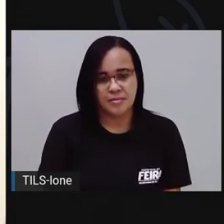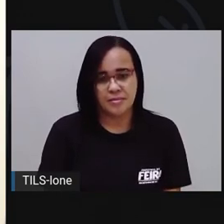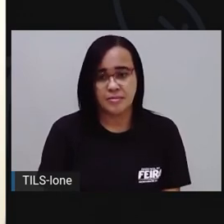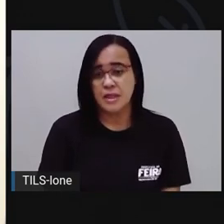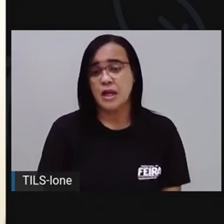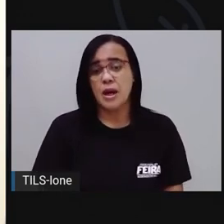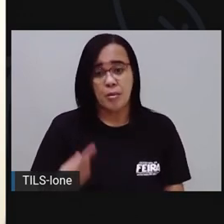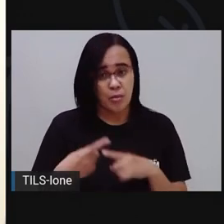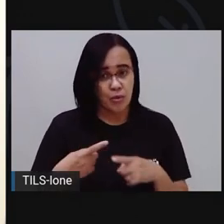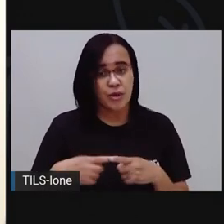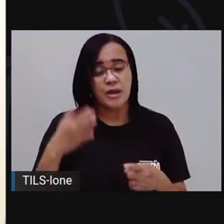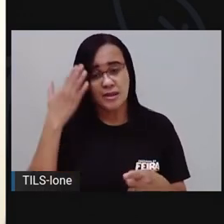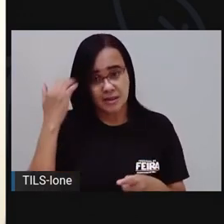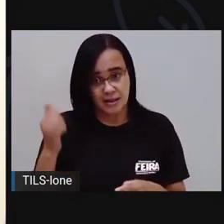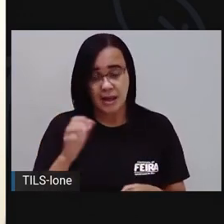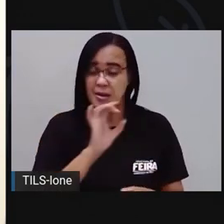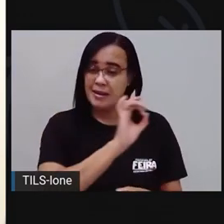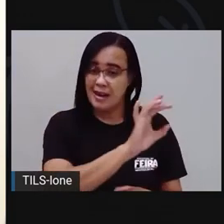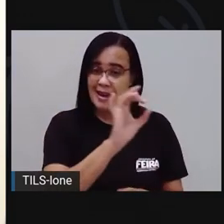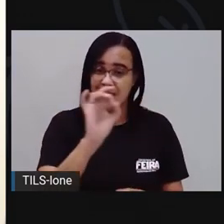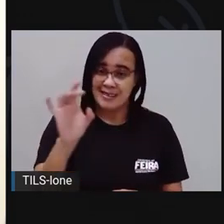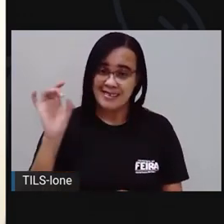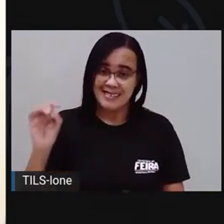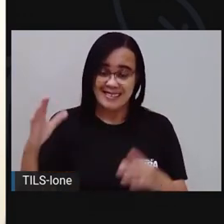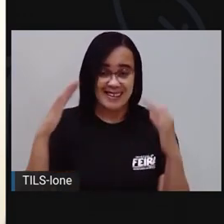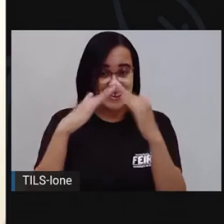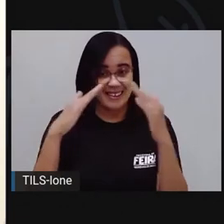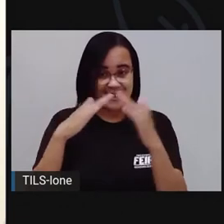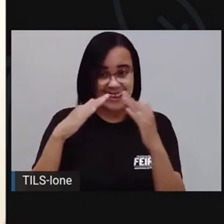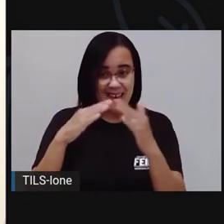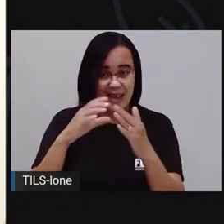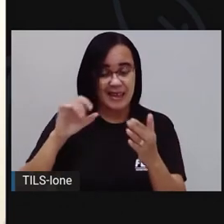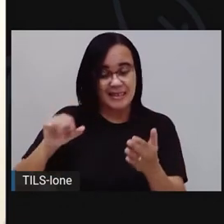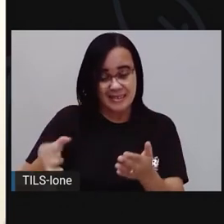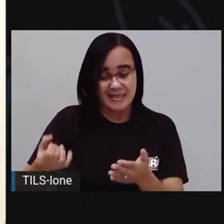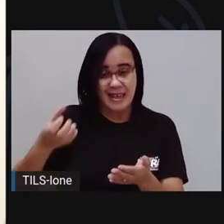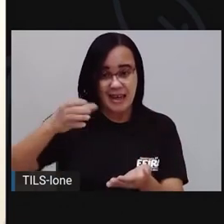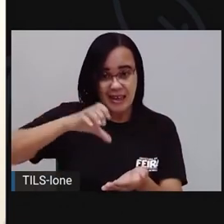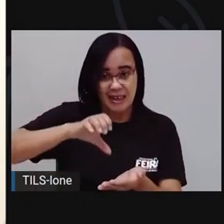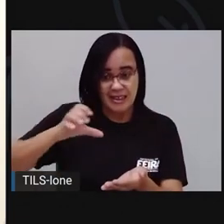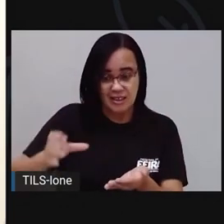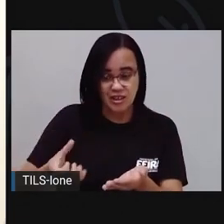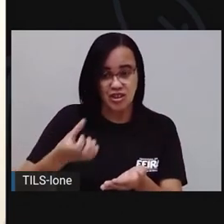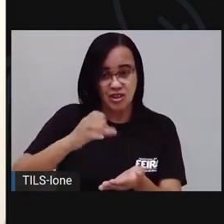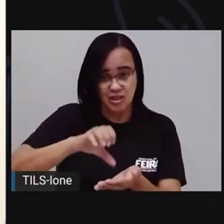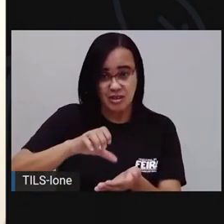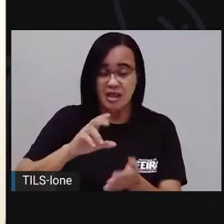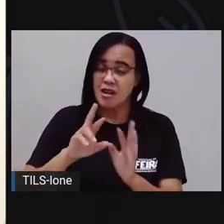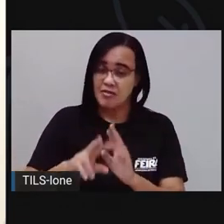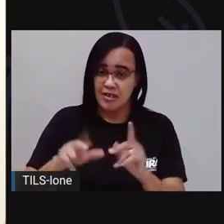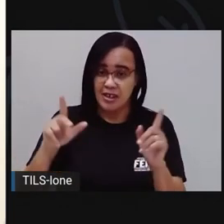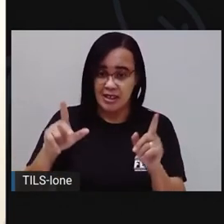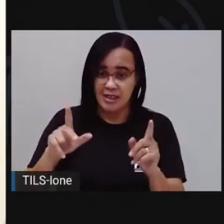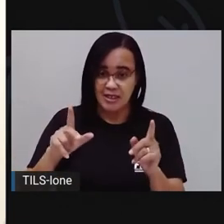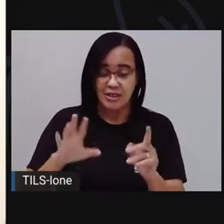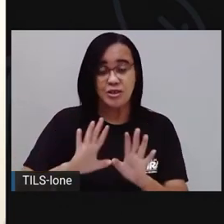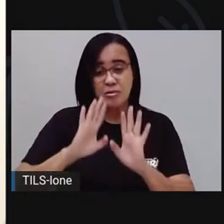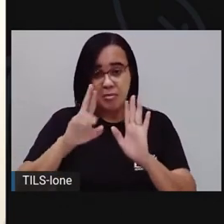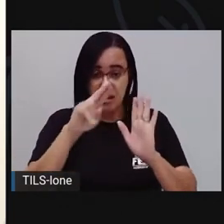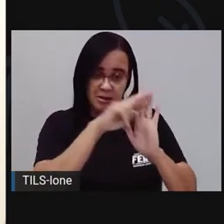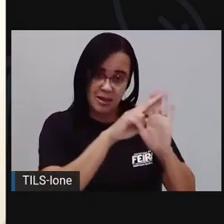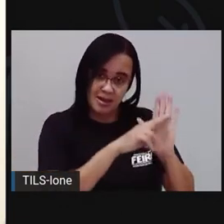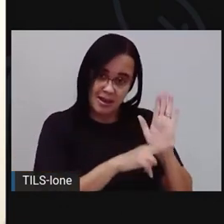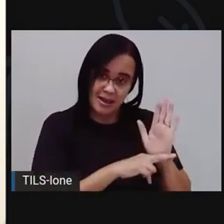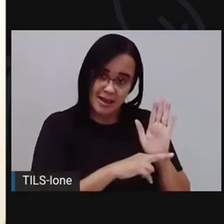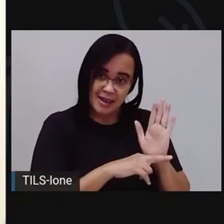cada um vai ter a sua xícara aí. Mas existe uma regra, né? Para que as xícaras tenham mais ou menos o mesmo peso. Então, a Pró vai colocar aqui,